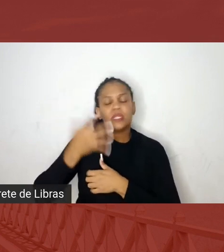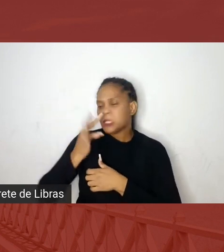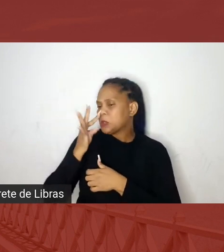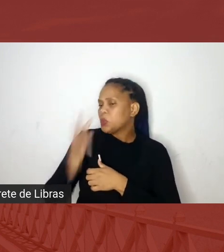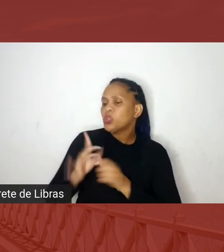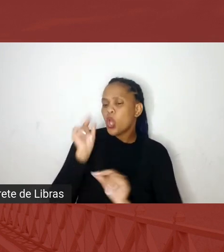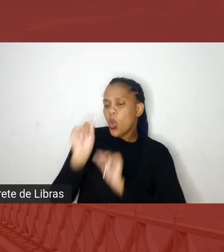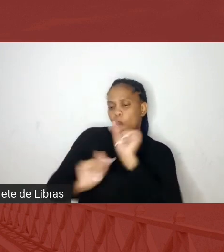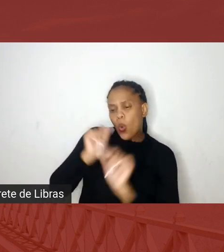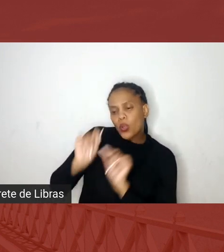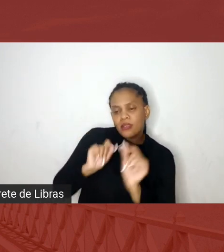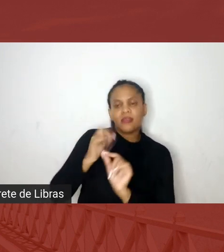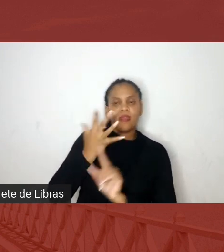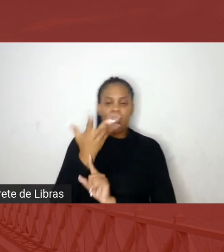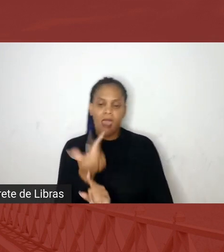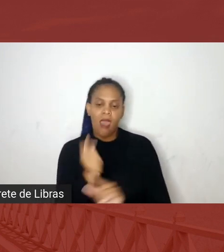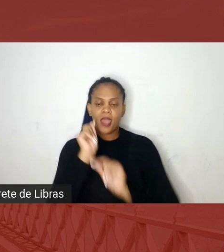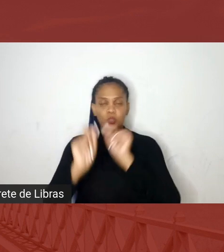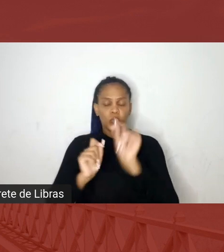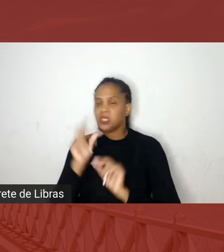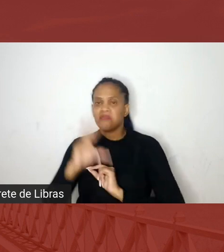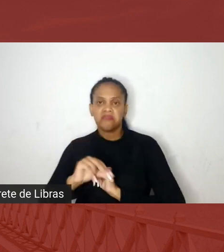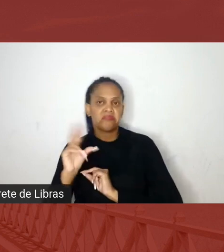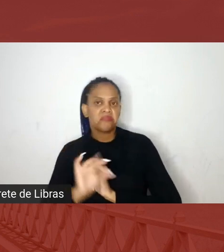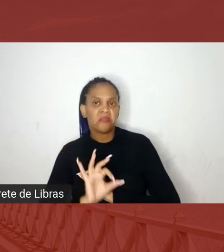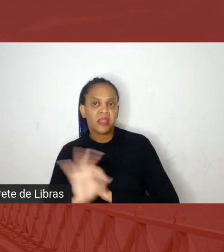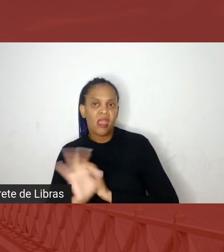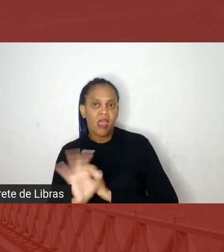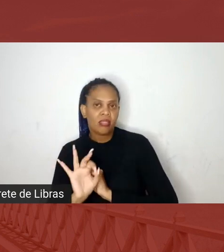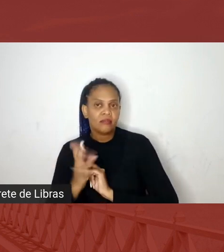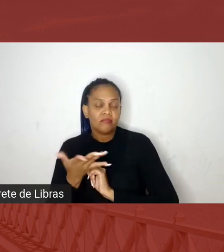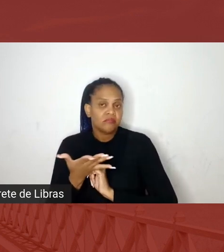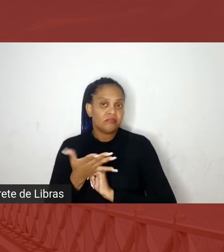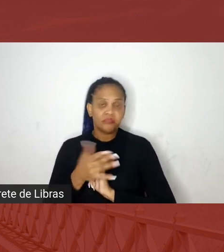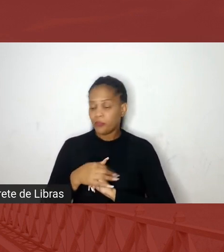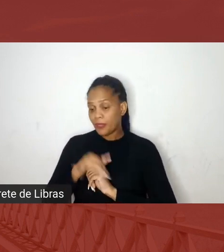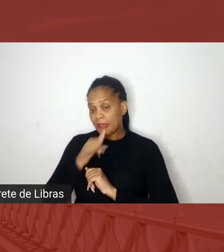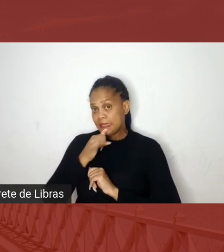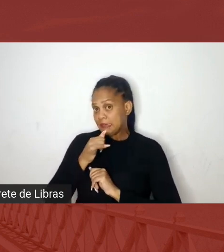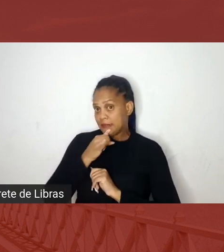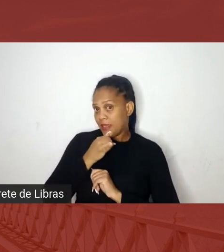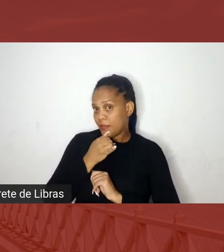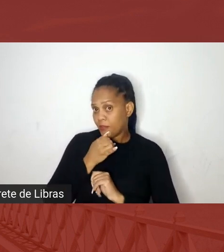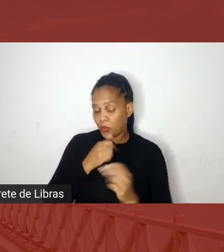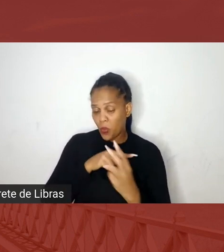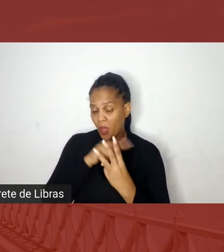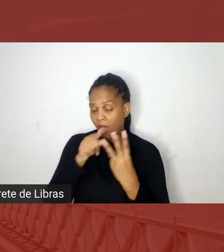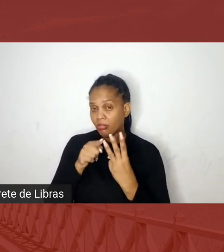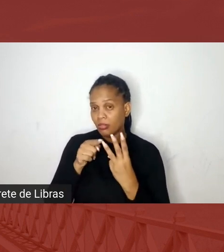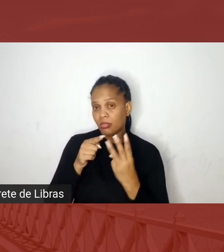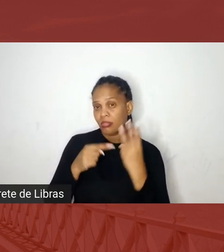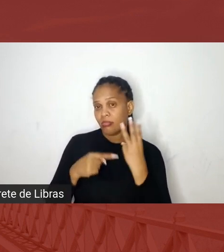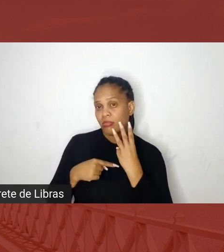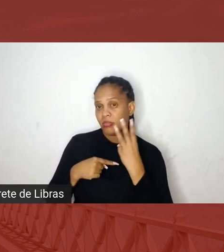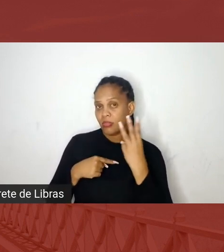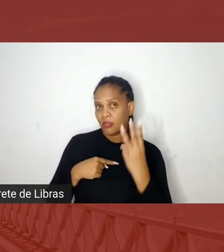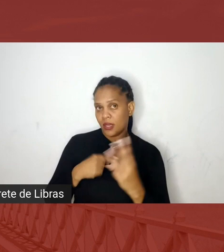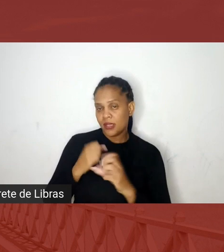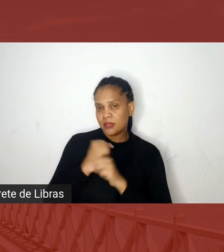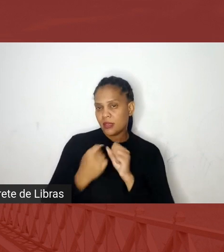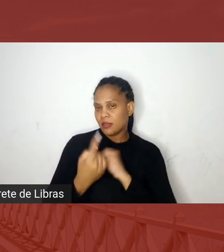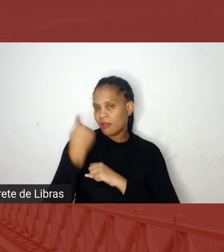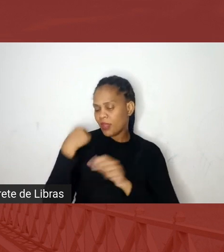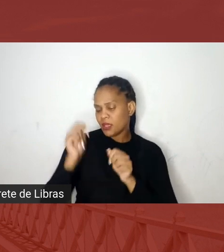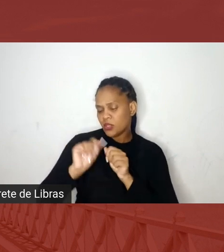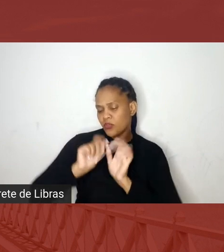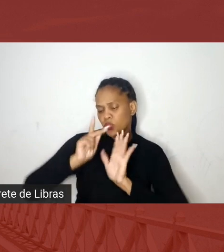que não é, o que que é cultura, o que que não é, como eu daria um exemplo, por exemplo, há três anos atrás eu fiz um projeto pra